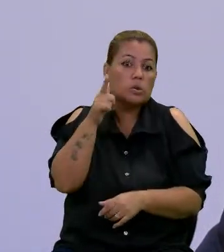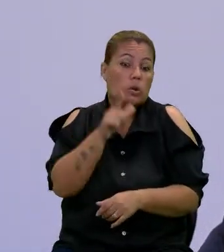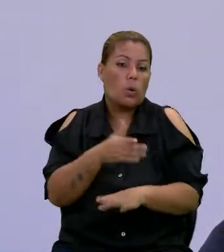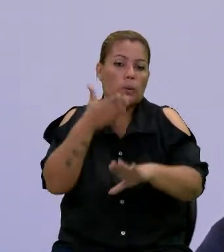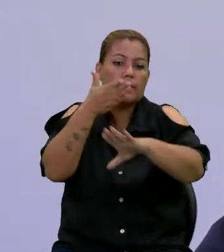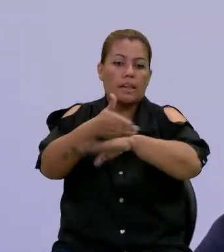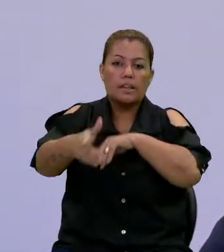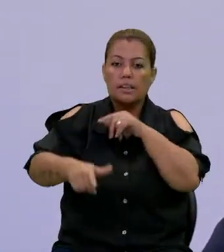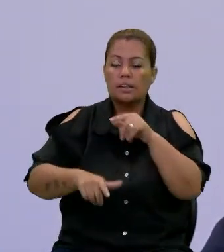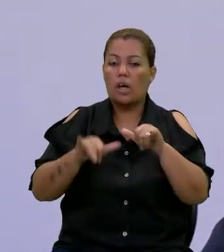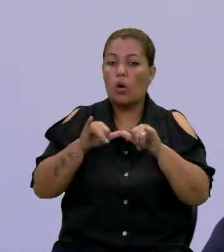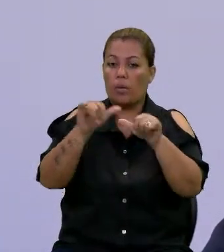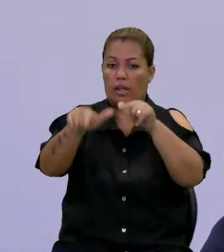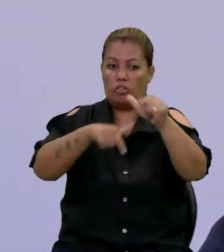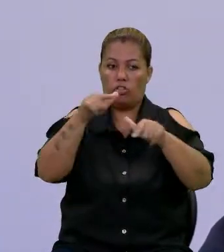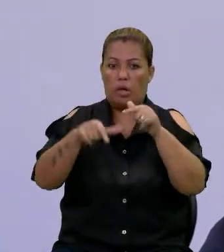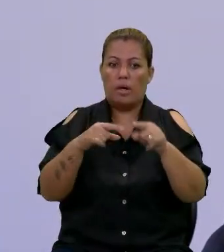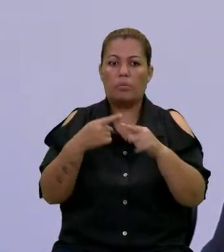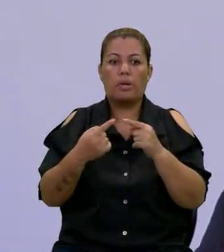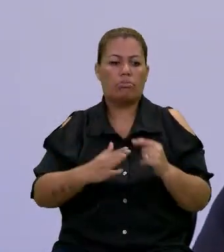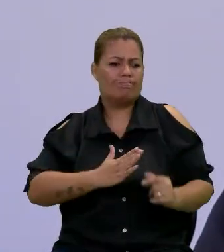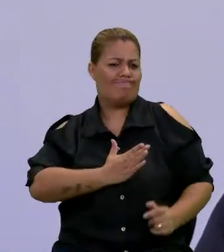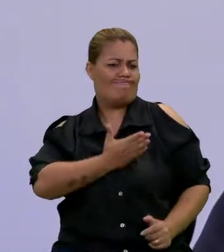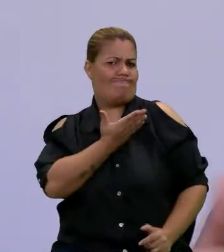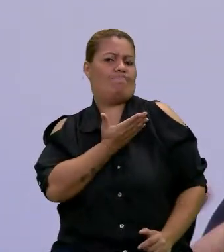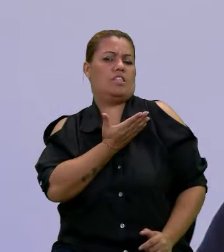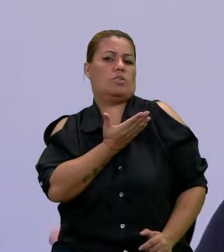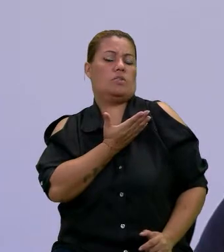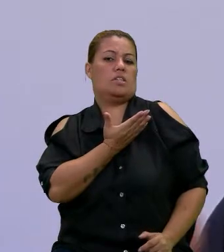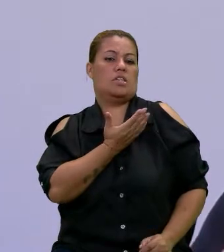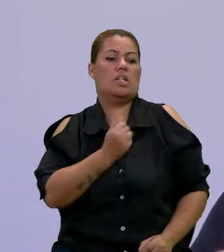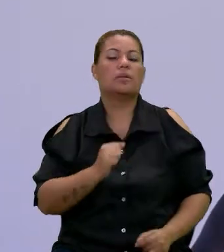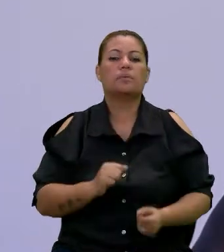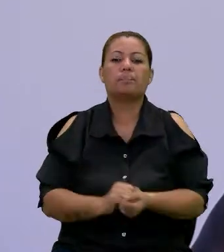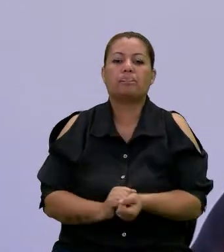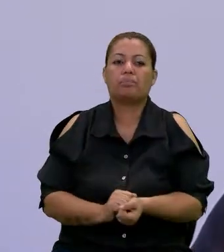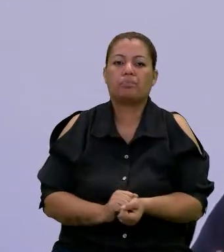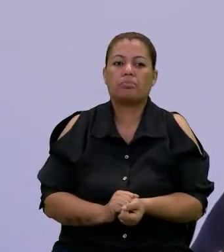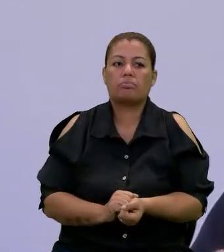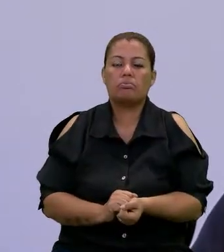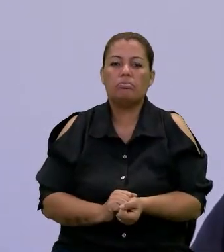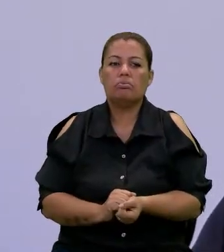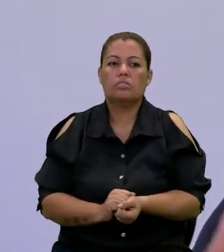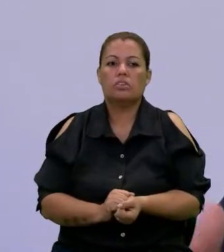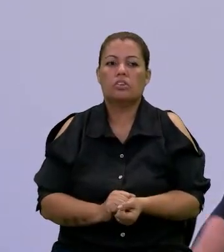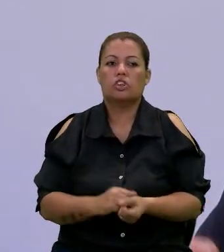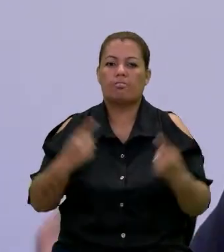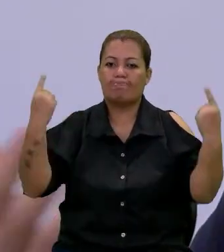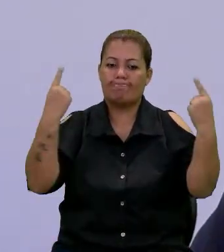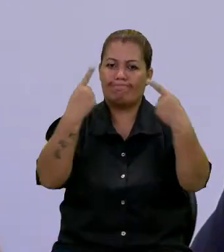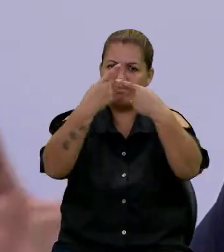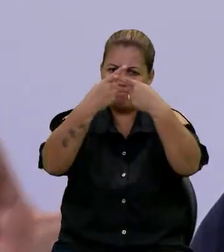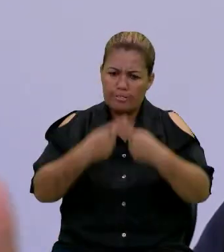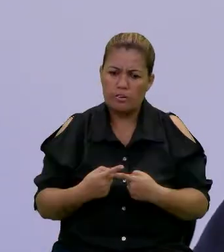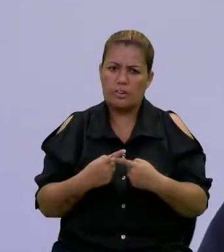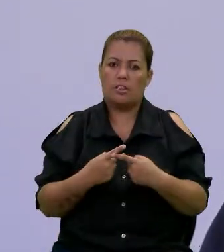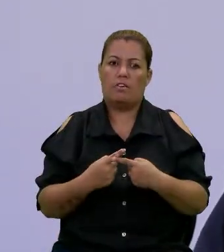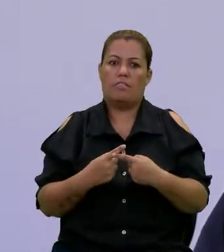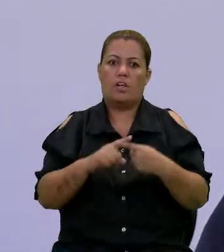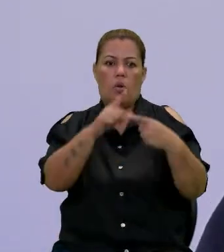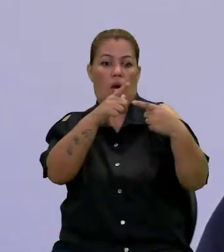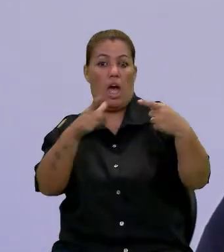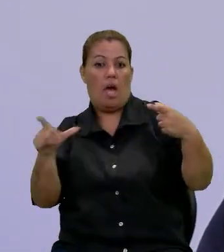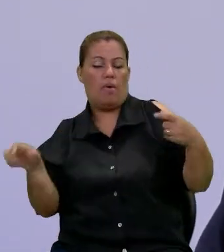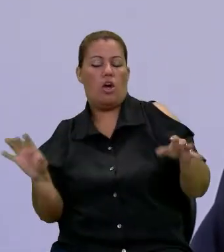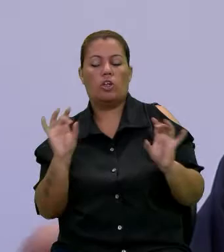acessar o mercado de trabalho por questão do preconceito, a gente vê que o desafio é muito maior do que apenas uma